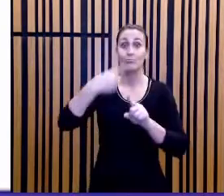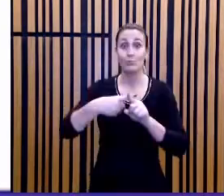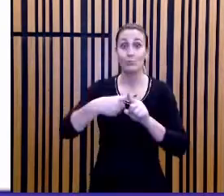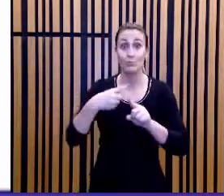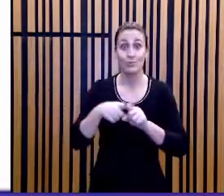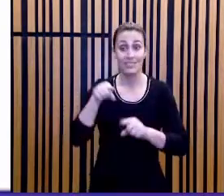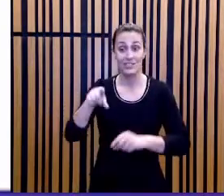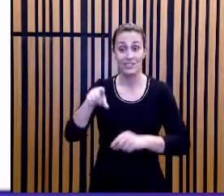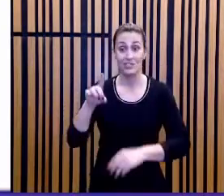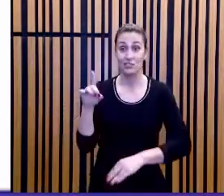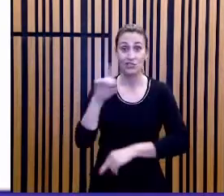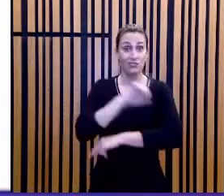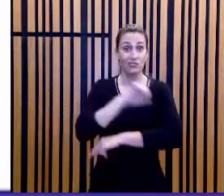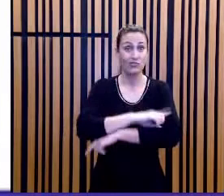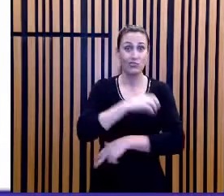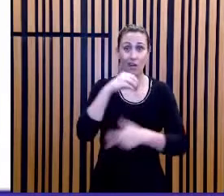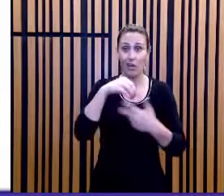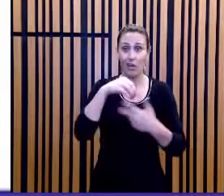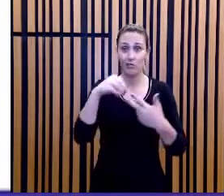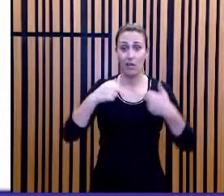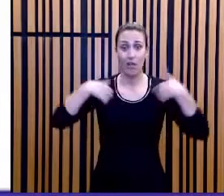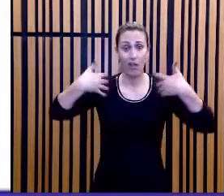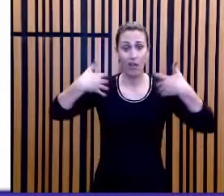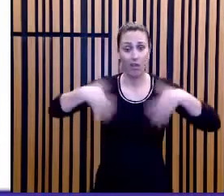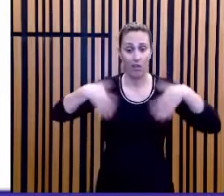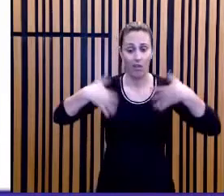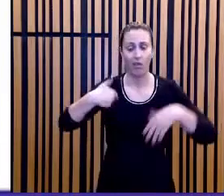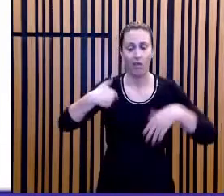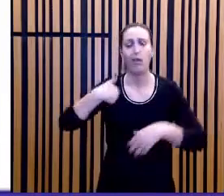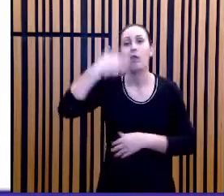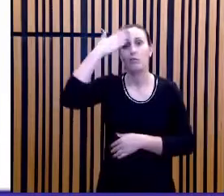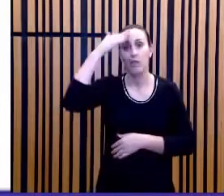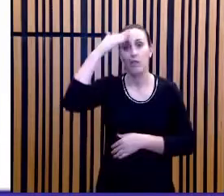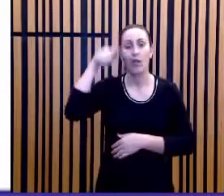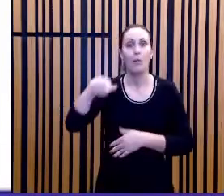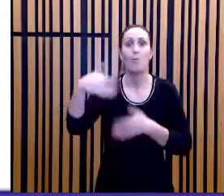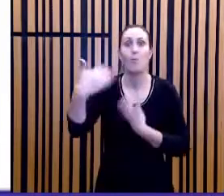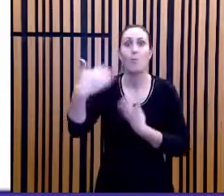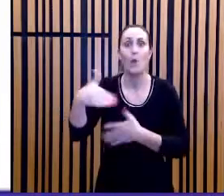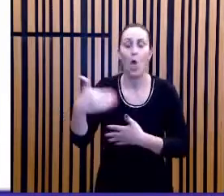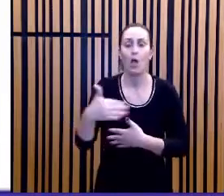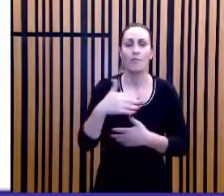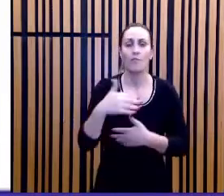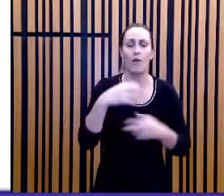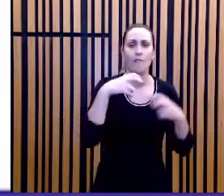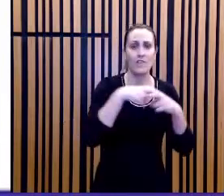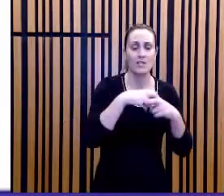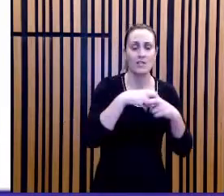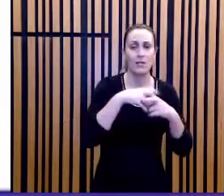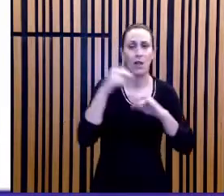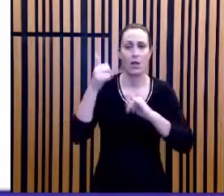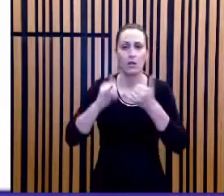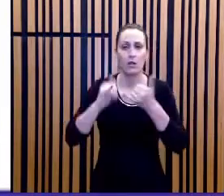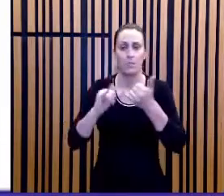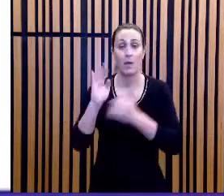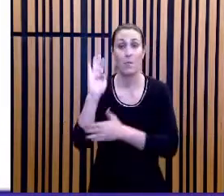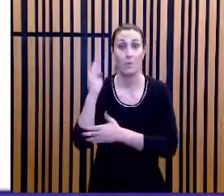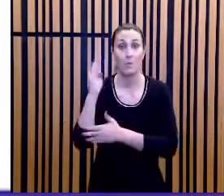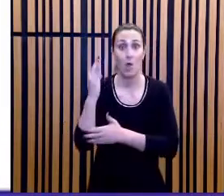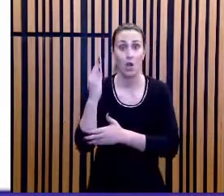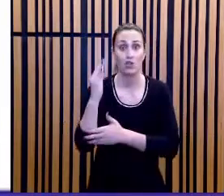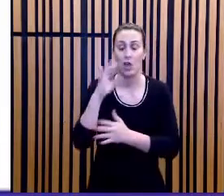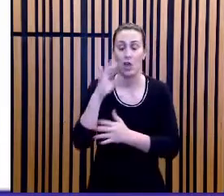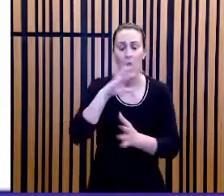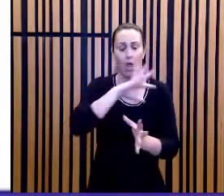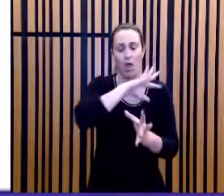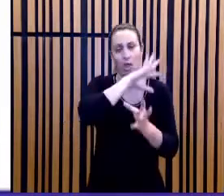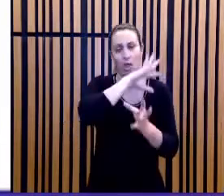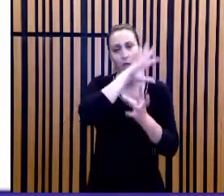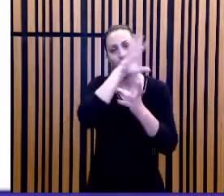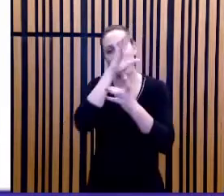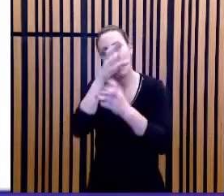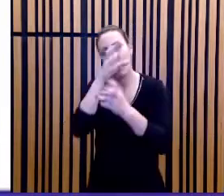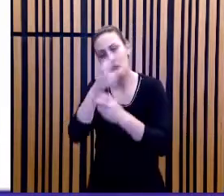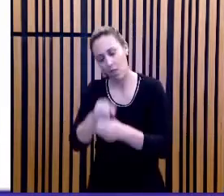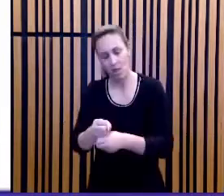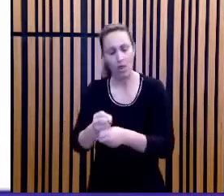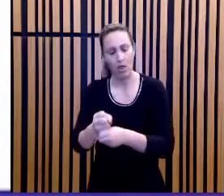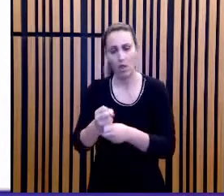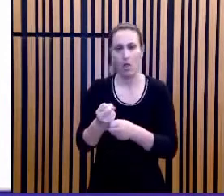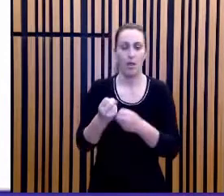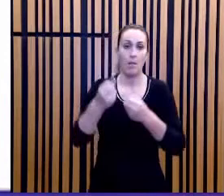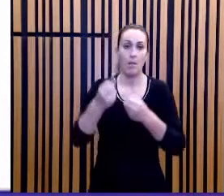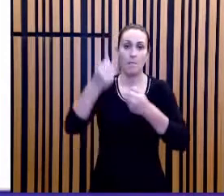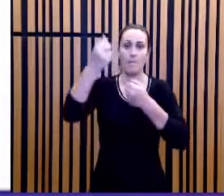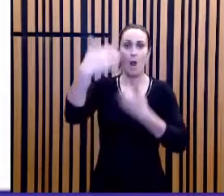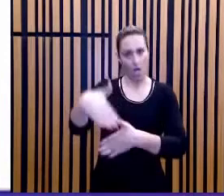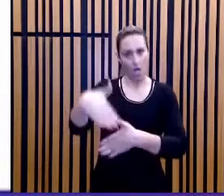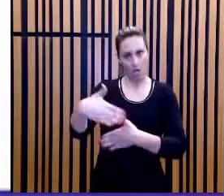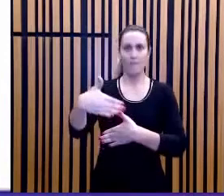mundo no pavor. A pessoa sabe que tem a prova de matemática, de física, de química e de biologia no mesmo dia. Ou seja, é um verdadeiro campo minado.